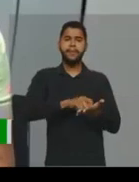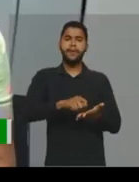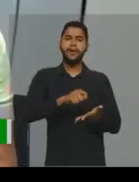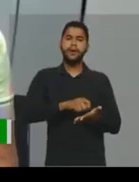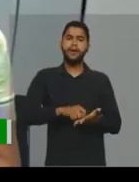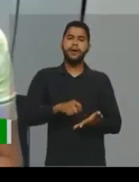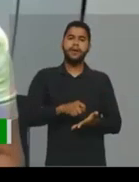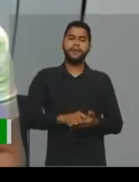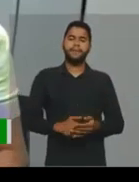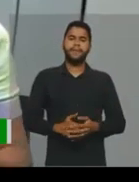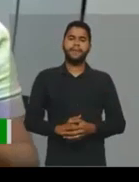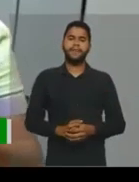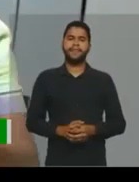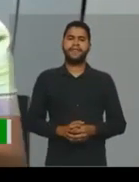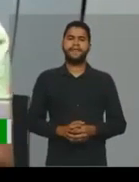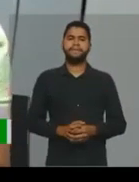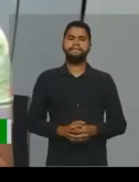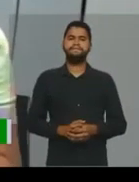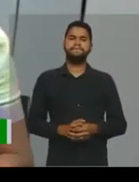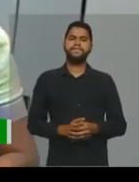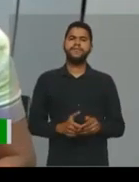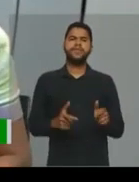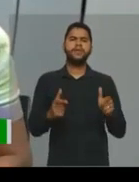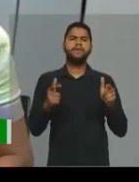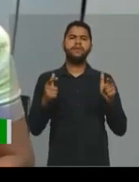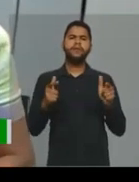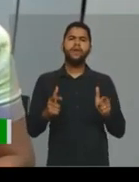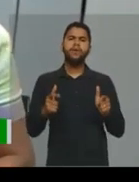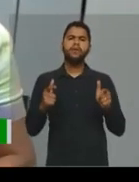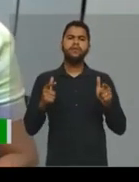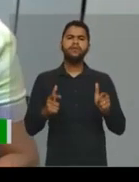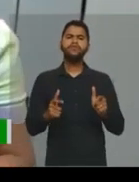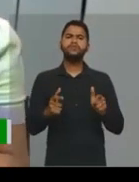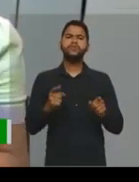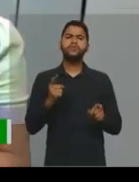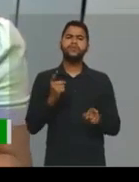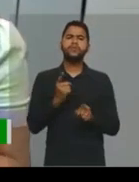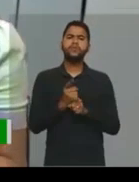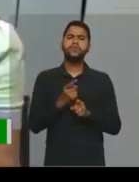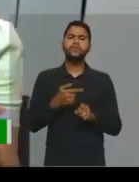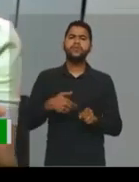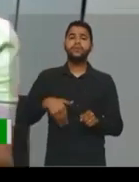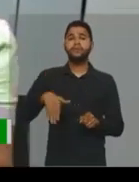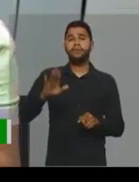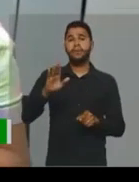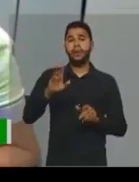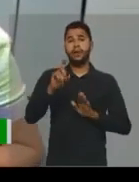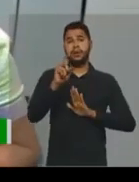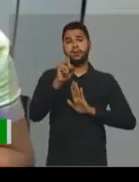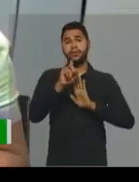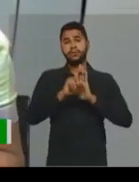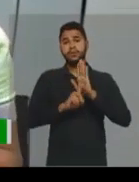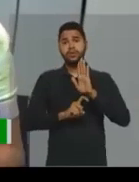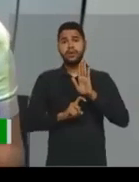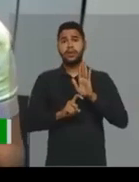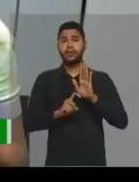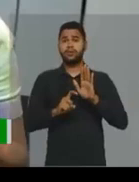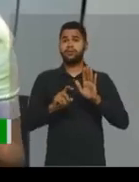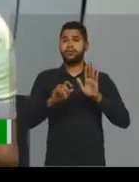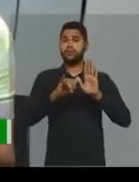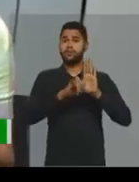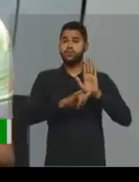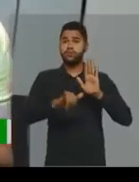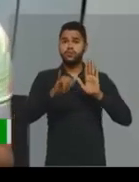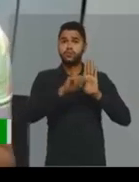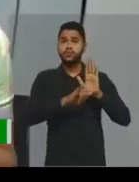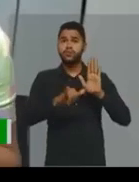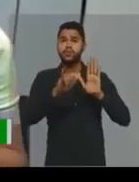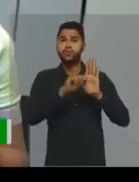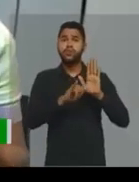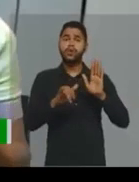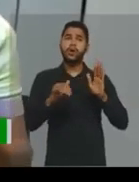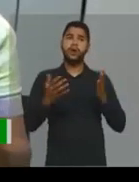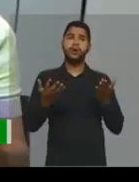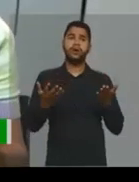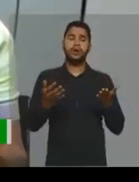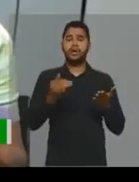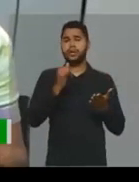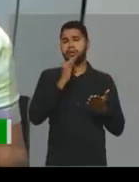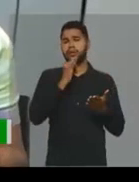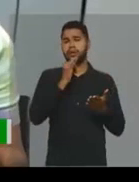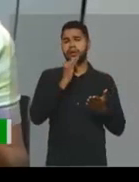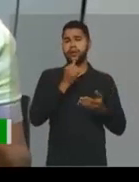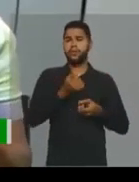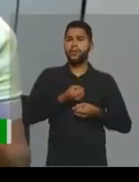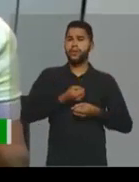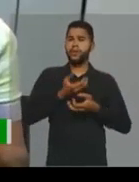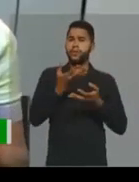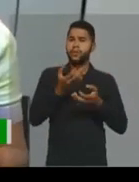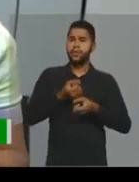encontramos mais figuras de linguagens? Num texto publicitário, nas propagandas, nos